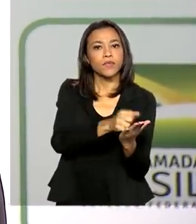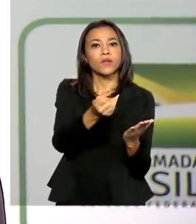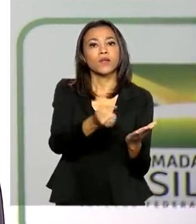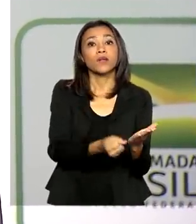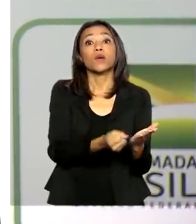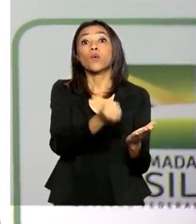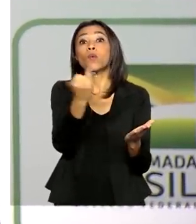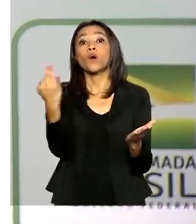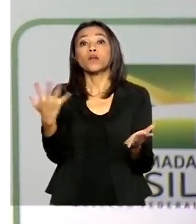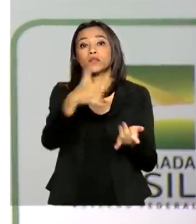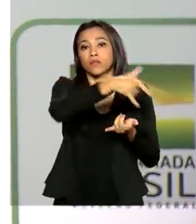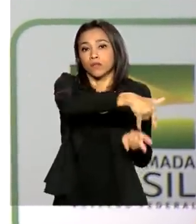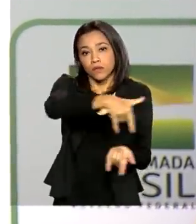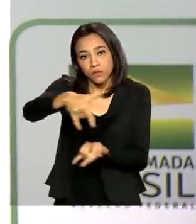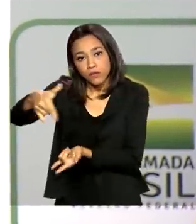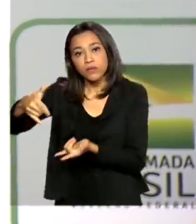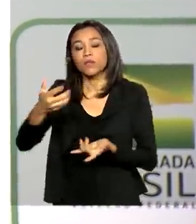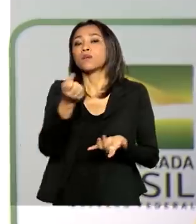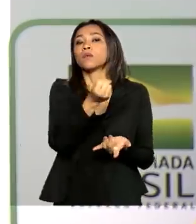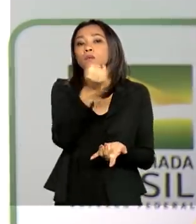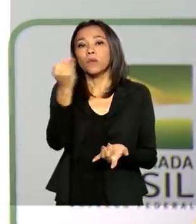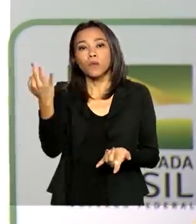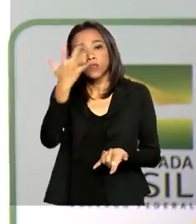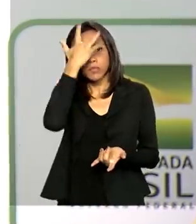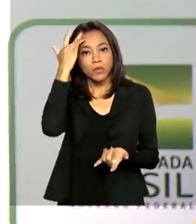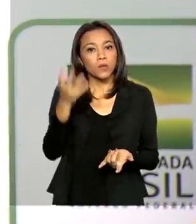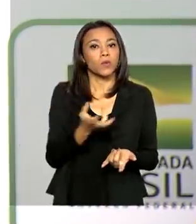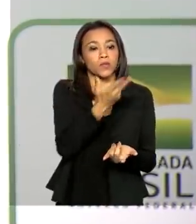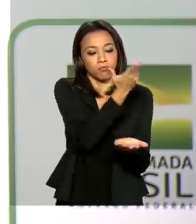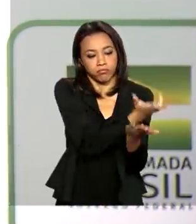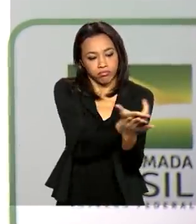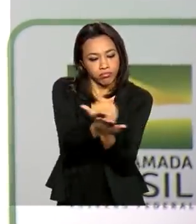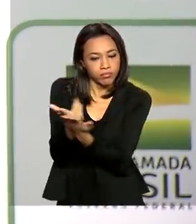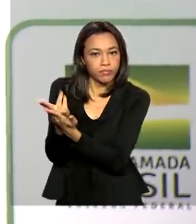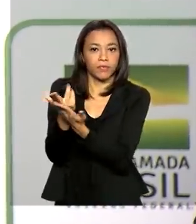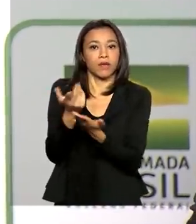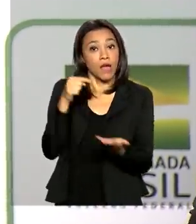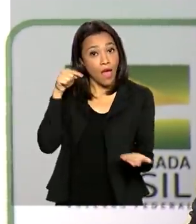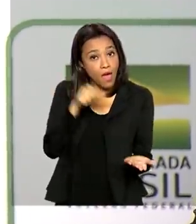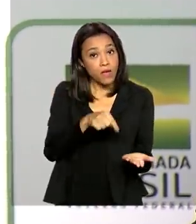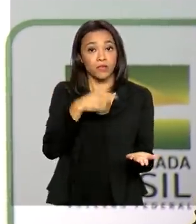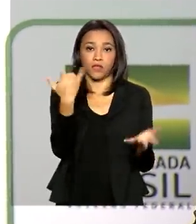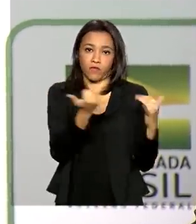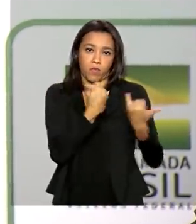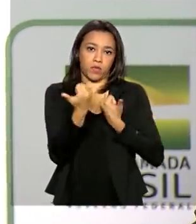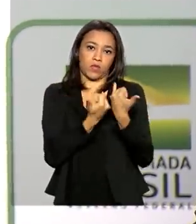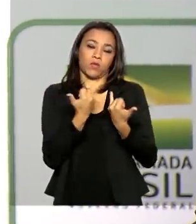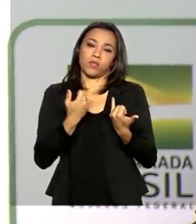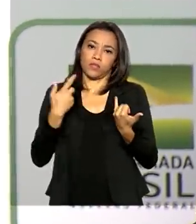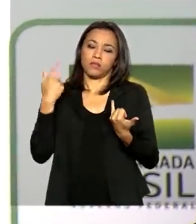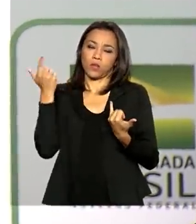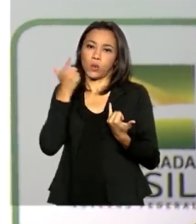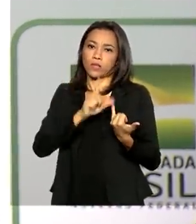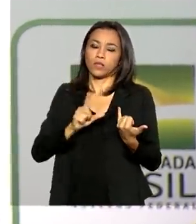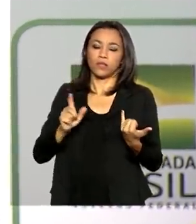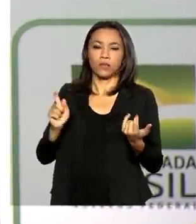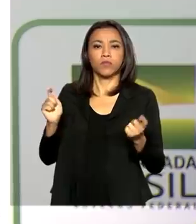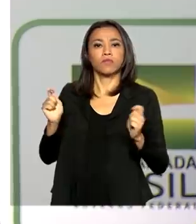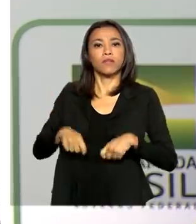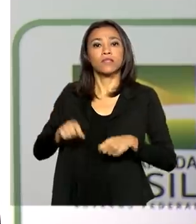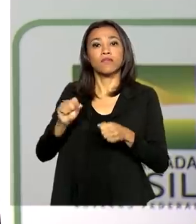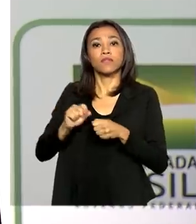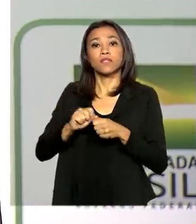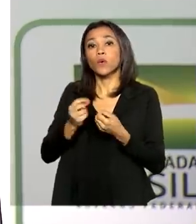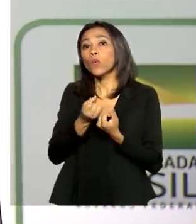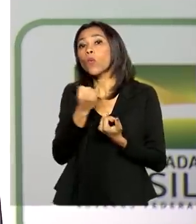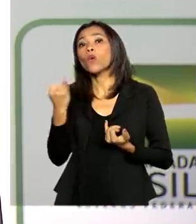abriram, os leitos que têm, quantas pessoas têm no leito, porque somente com essa informação será possível dimensionar a taxa